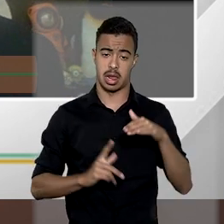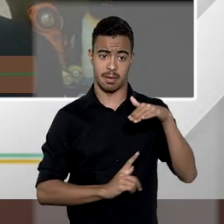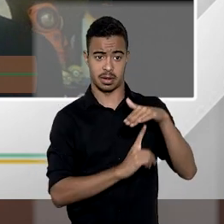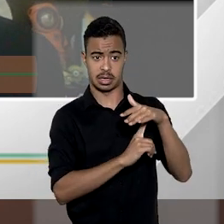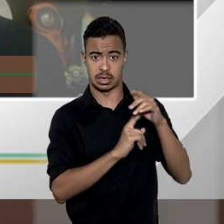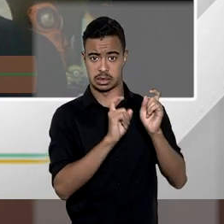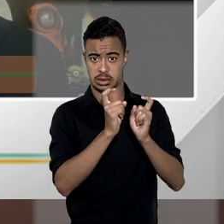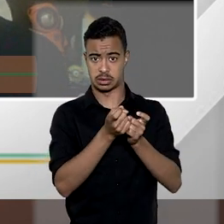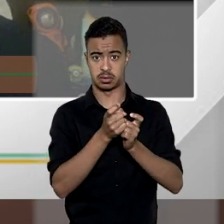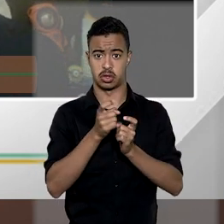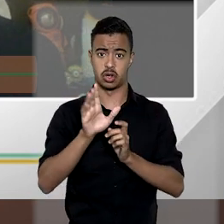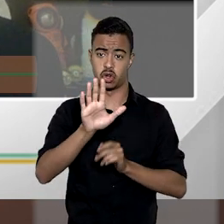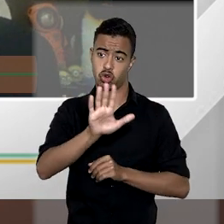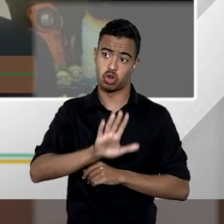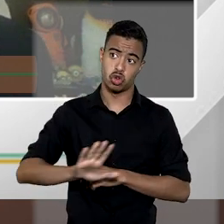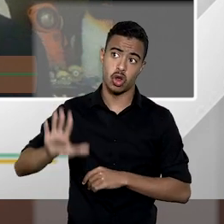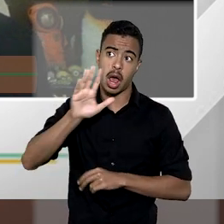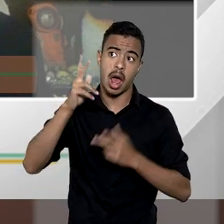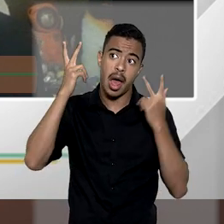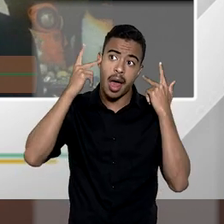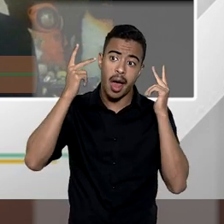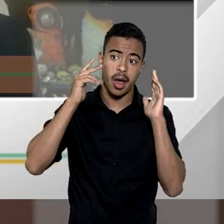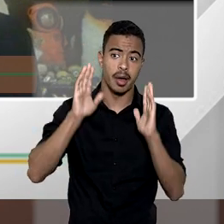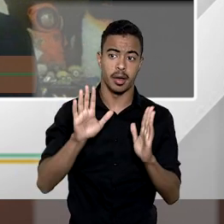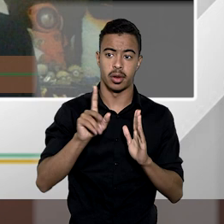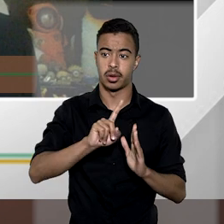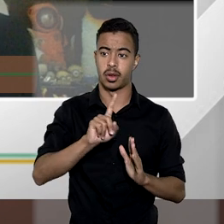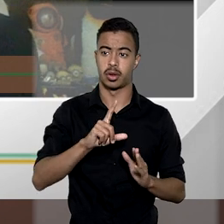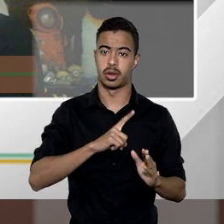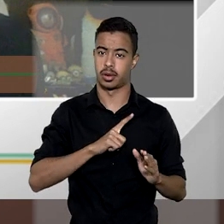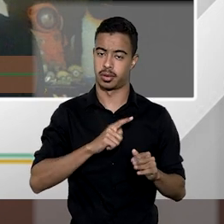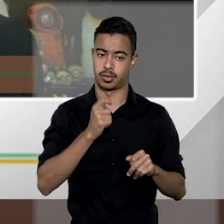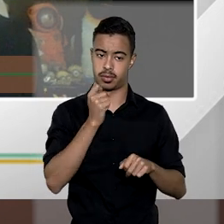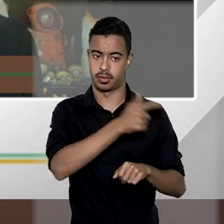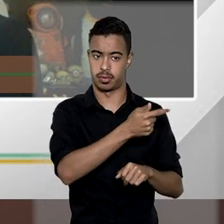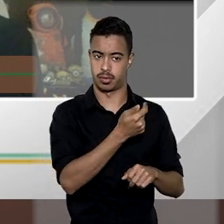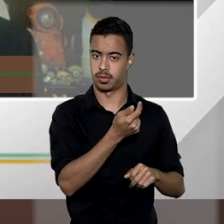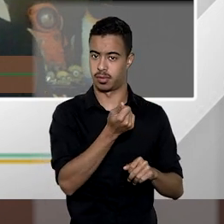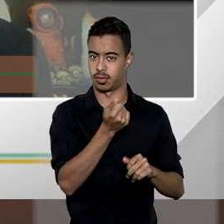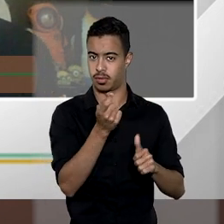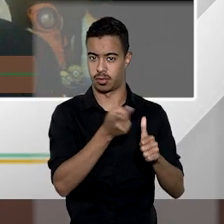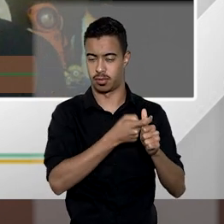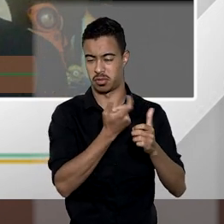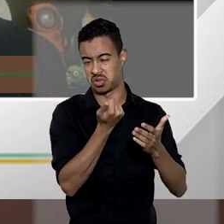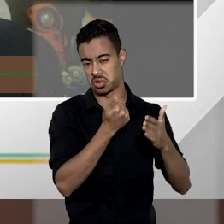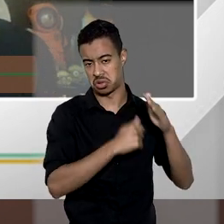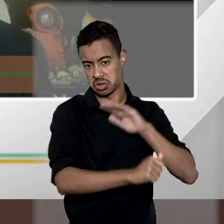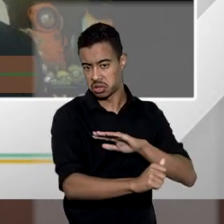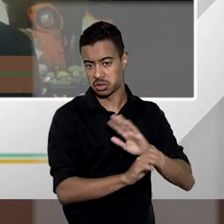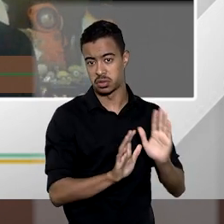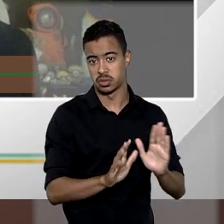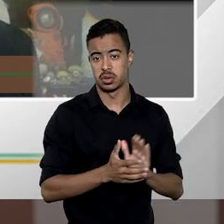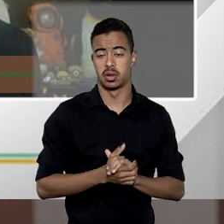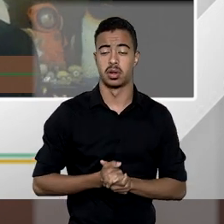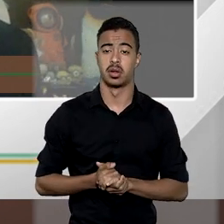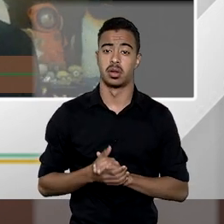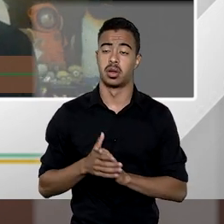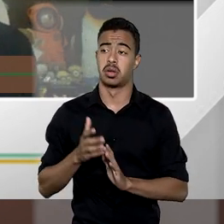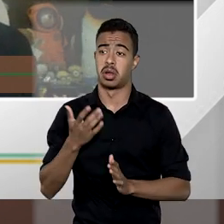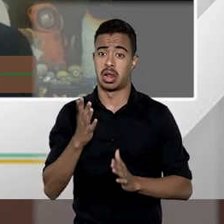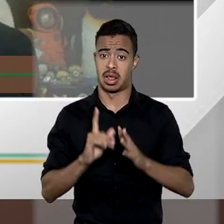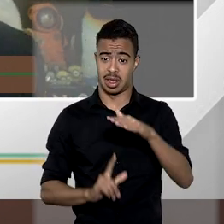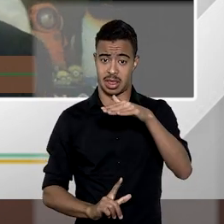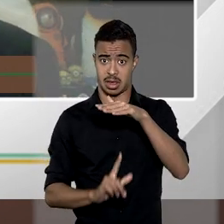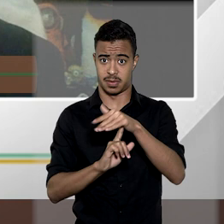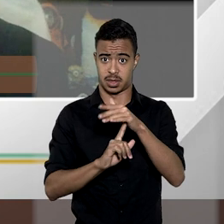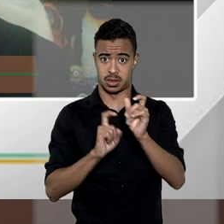mesmo em geral não são geradoras de indenização por vezes entretanto a limitação